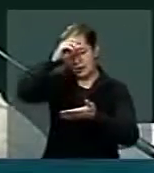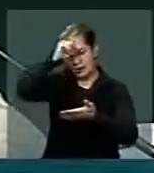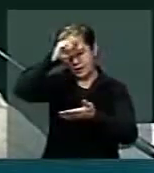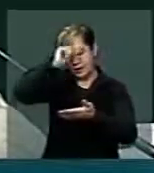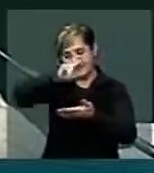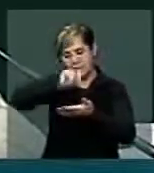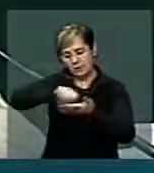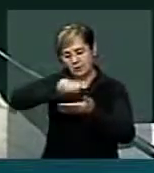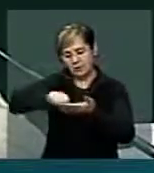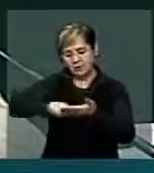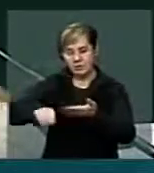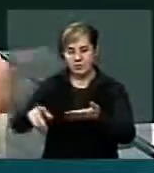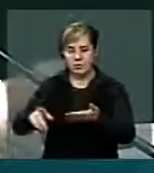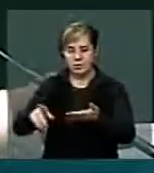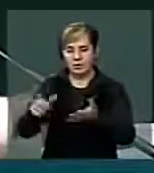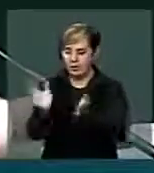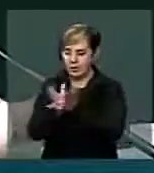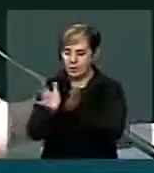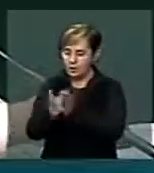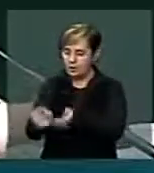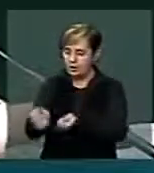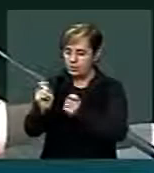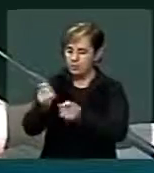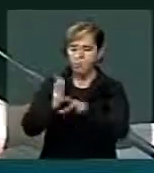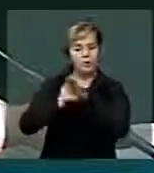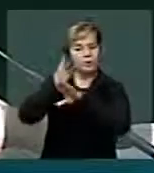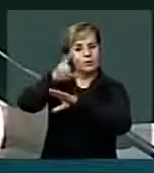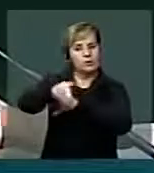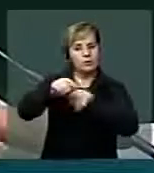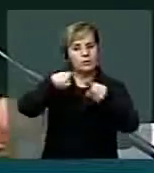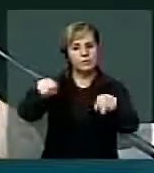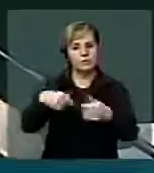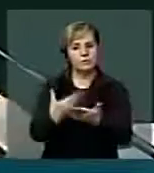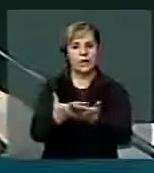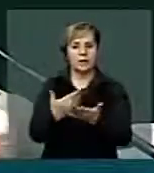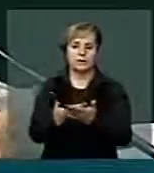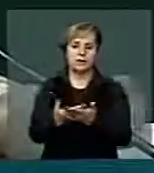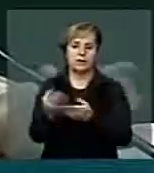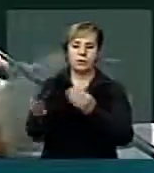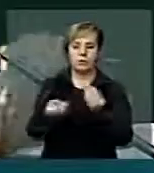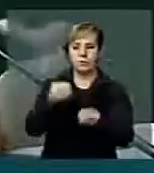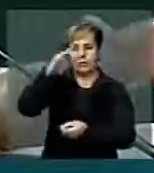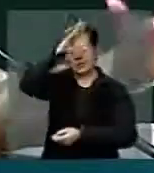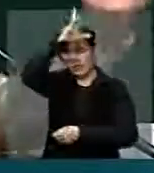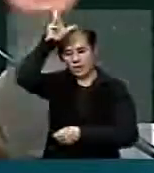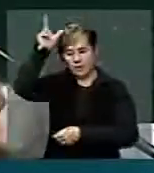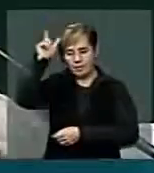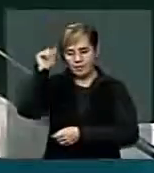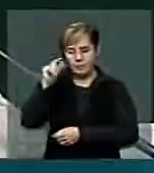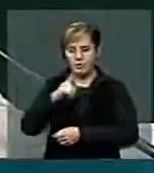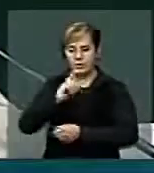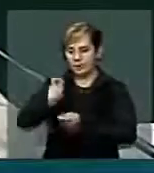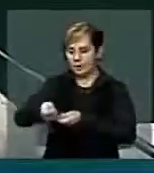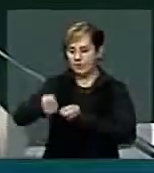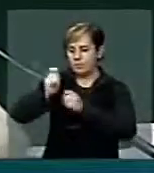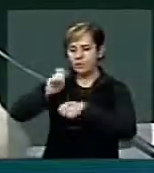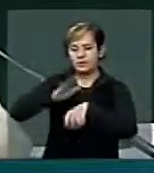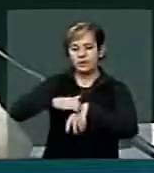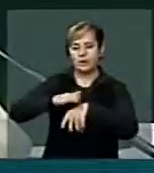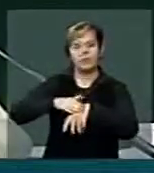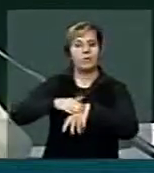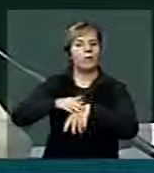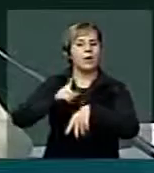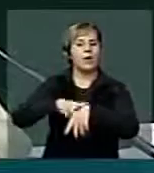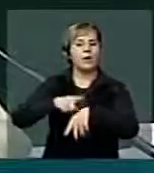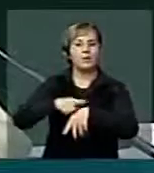a gente tinha, porque o cidadão lá na Amazônia pesca por maré, então sempre não batia essa questão de